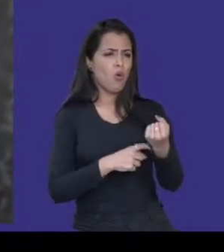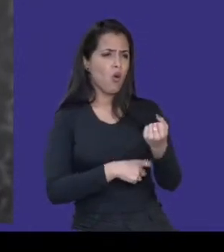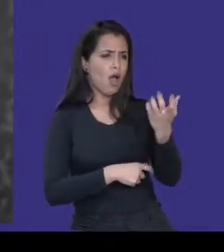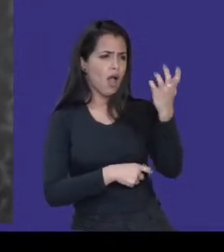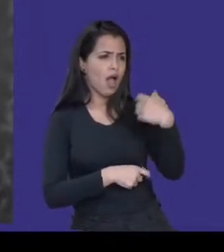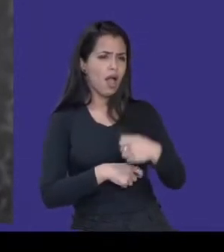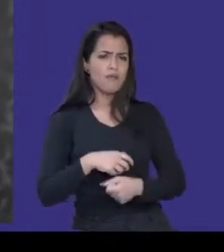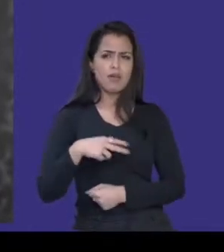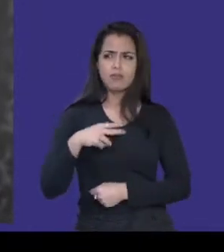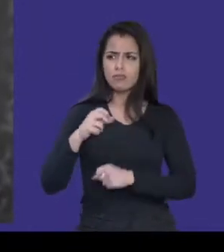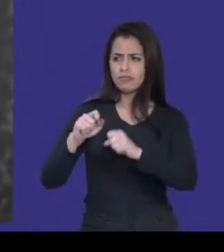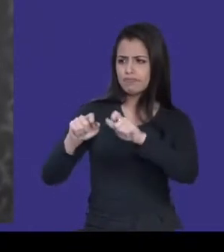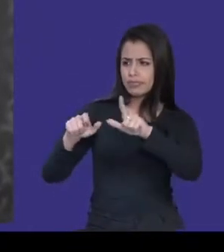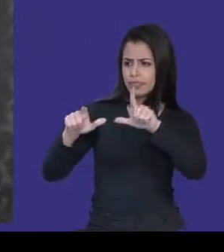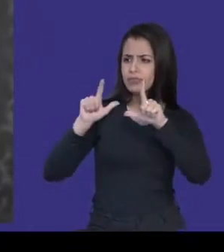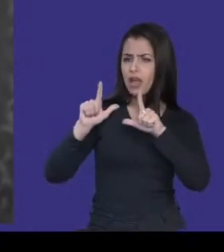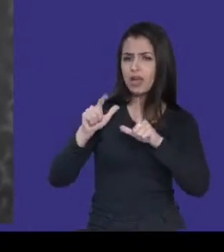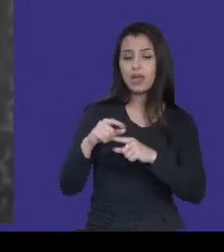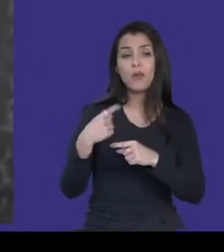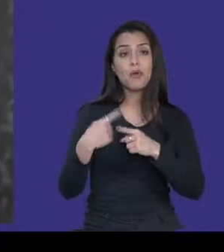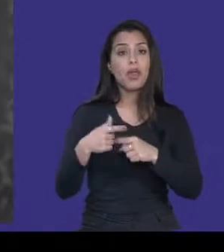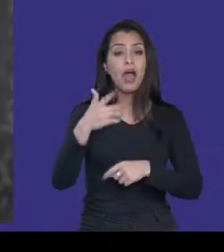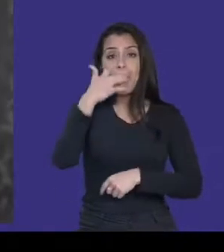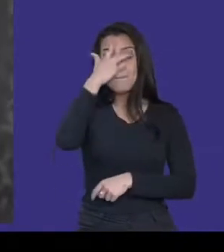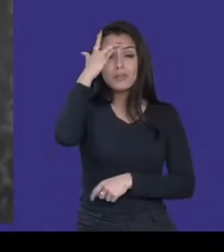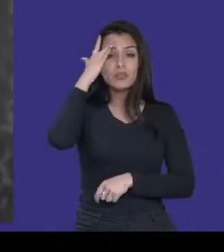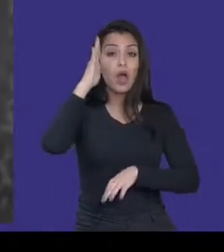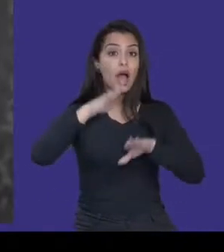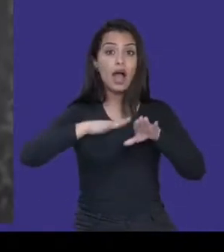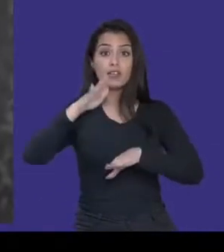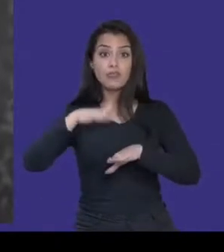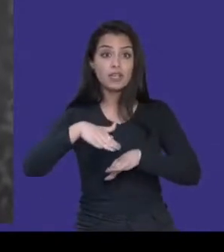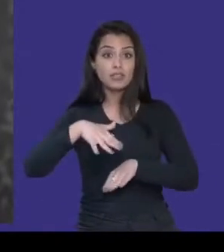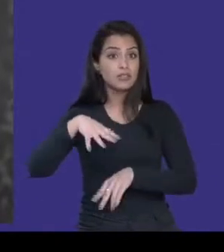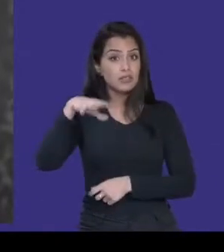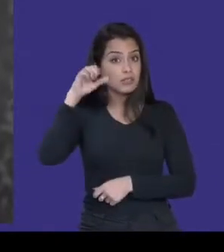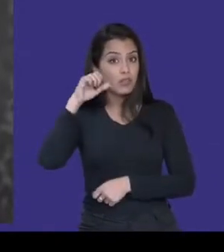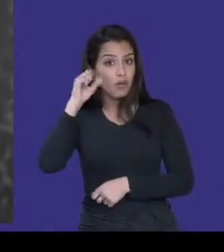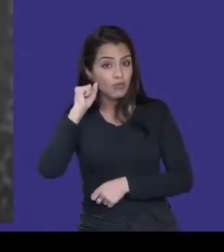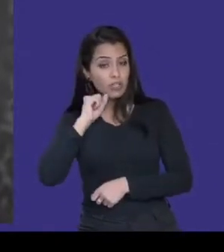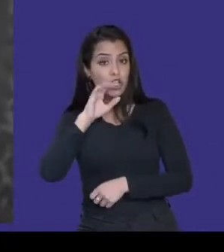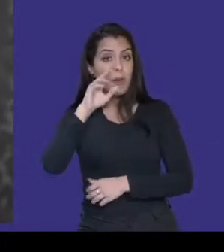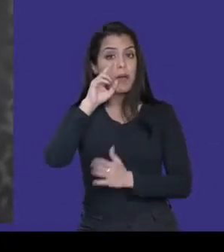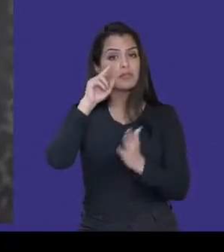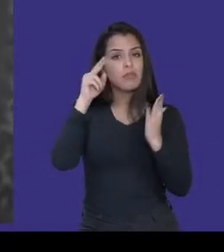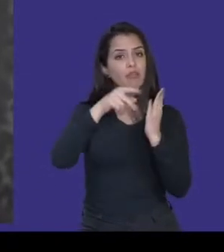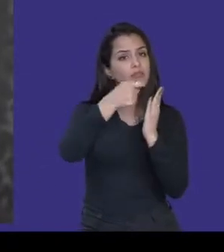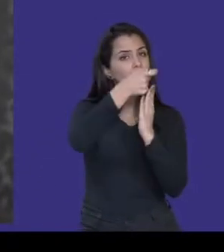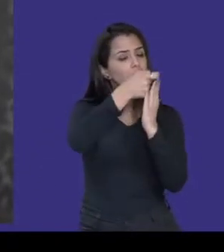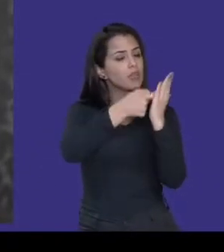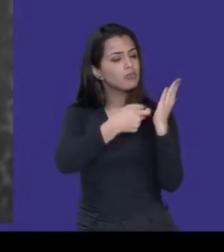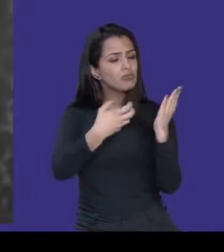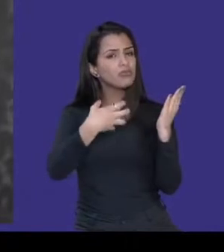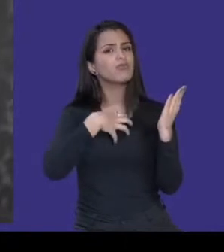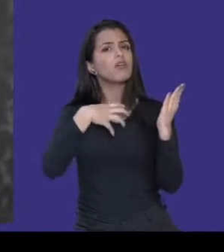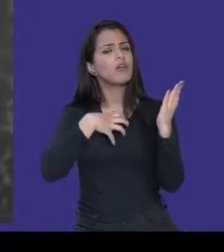ajuda a quem não está ouvindo a entender que aquele texto é dito de uma forma mais enfática. Isso vale também para uma